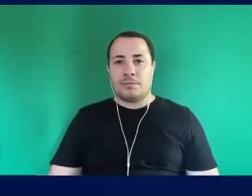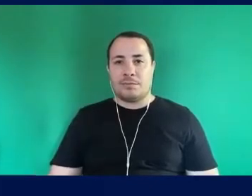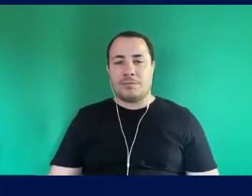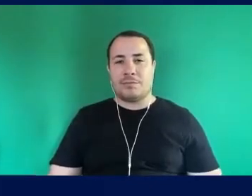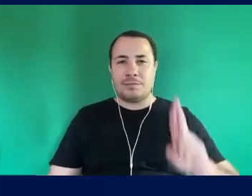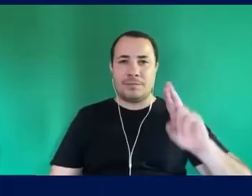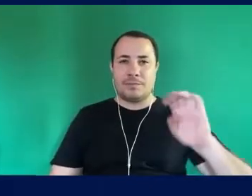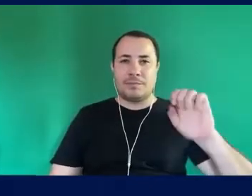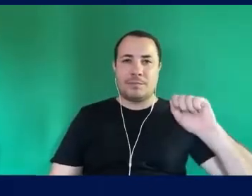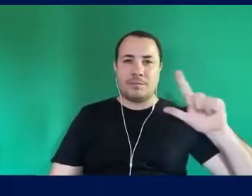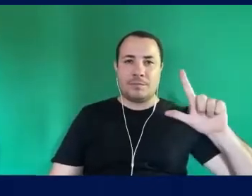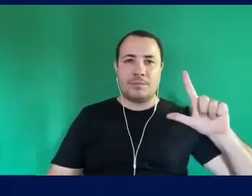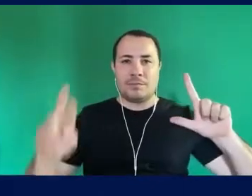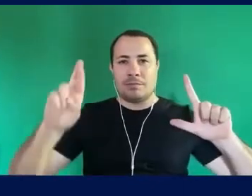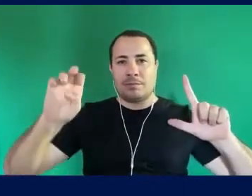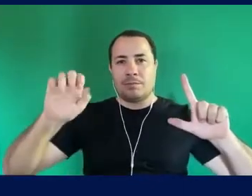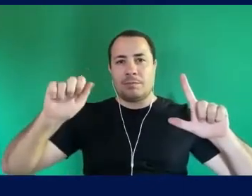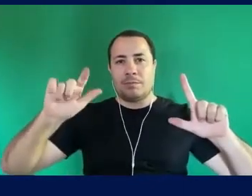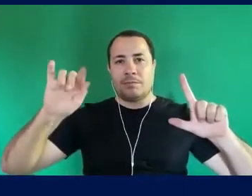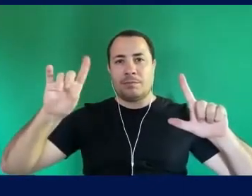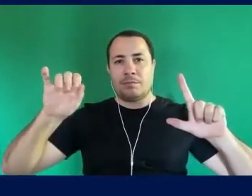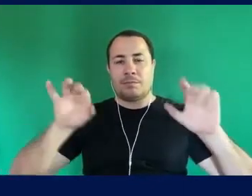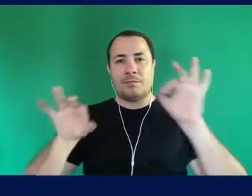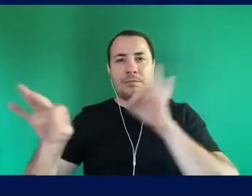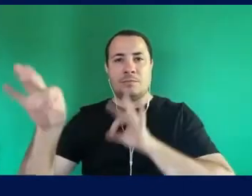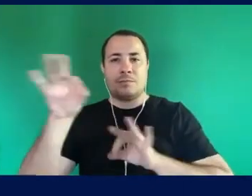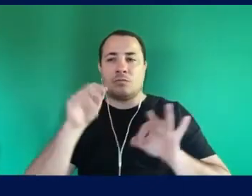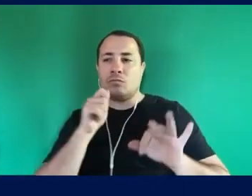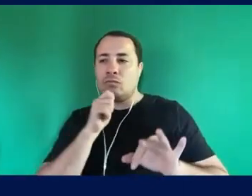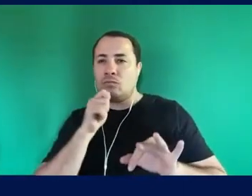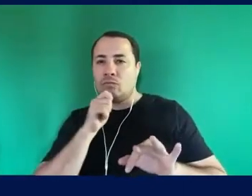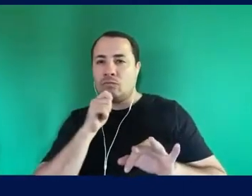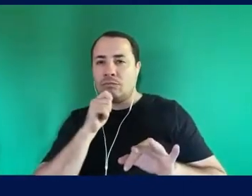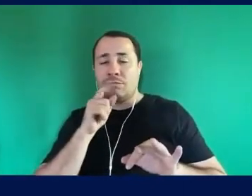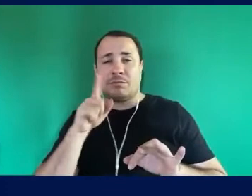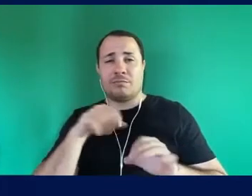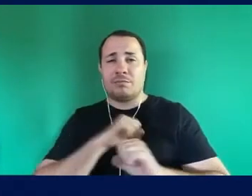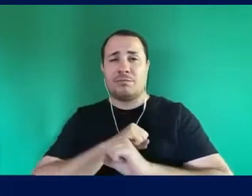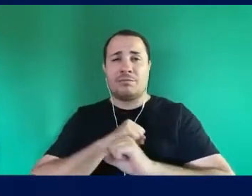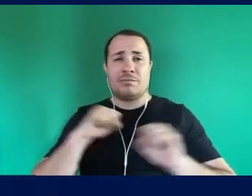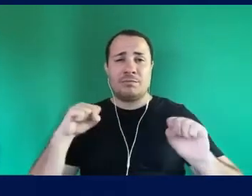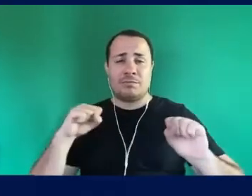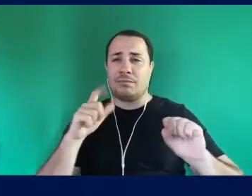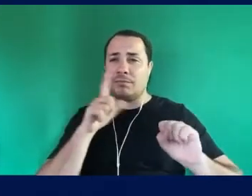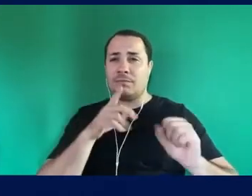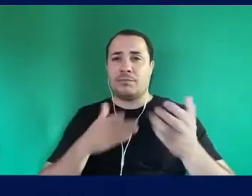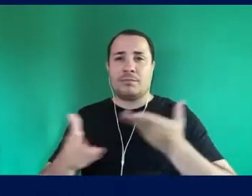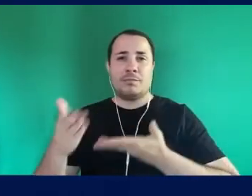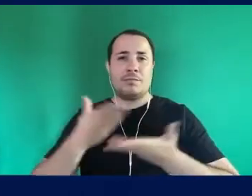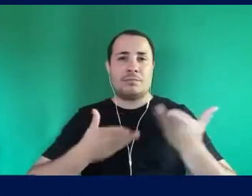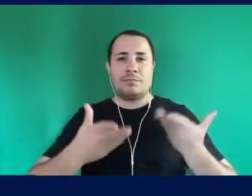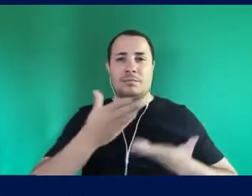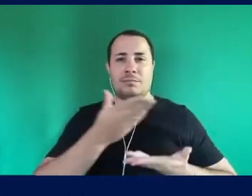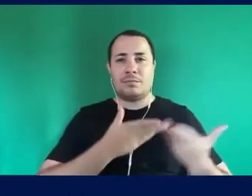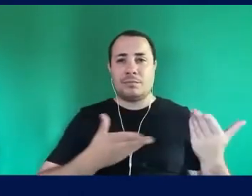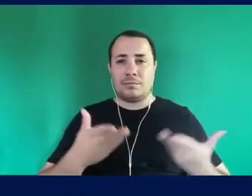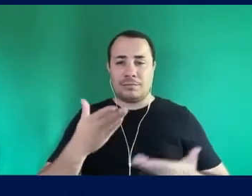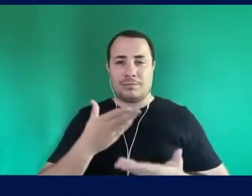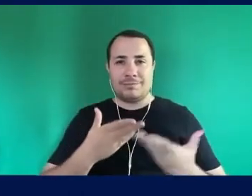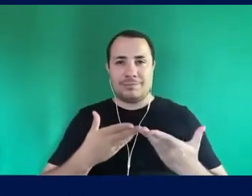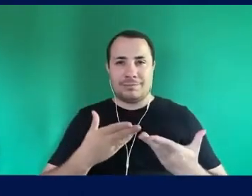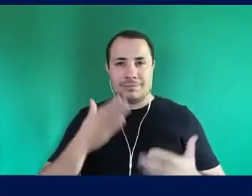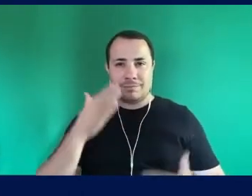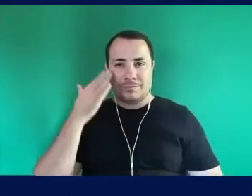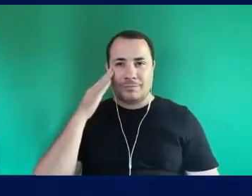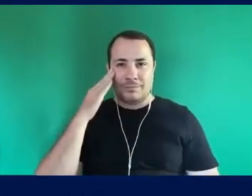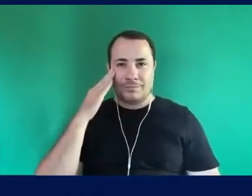Pronto Pronto É impossível Me relacionar Minimamente Com o comum Porque nós